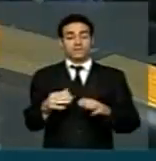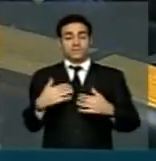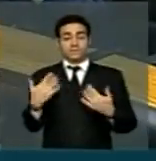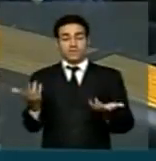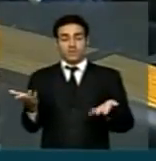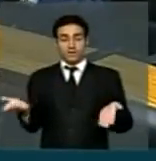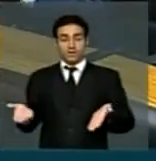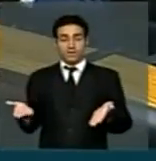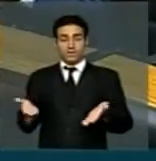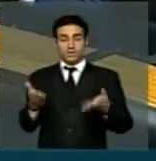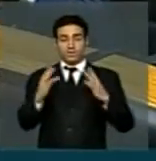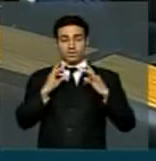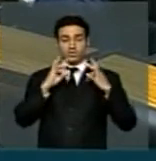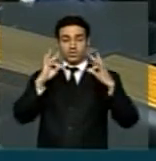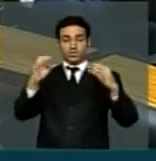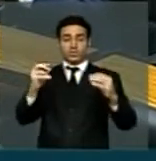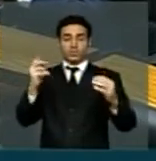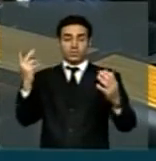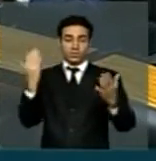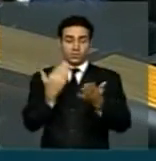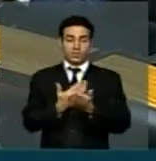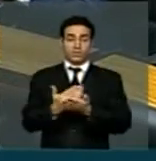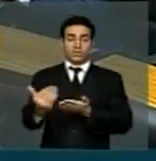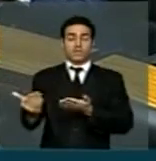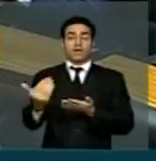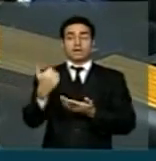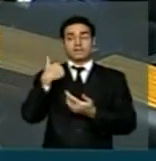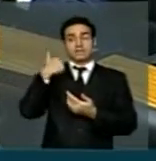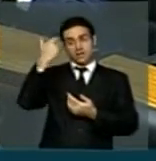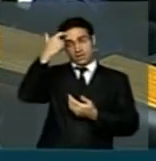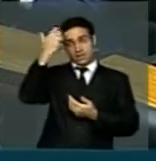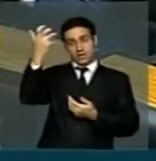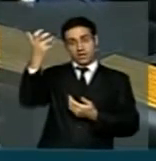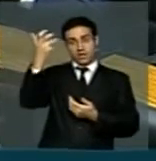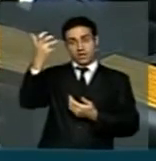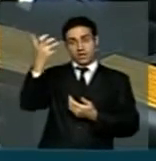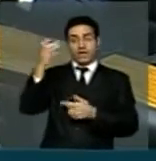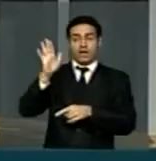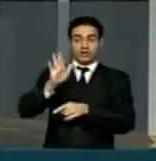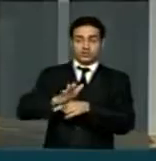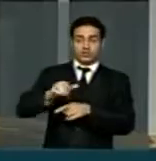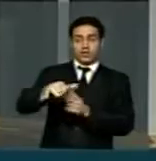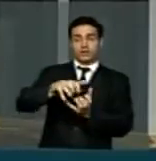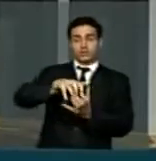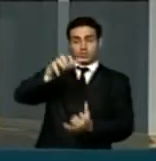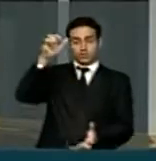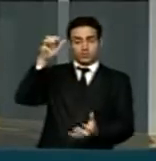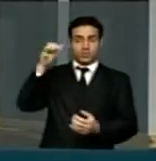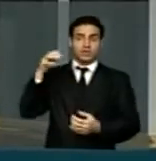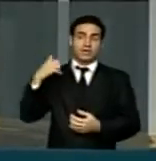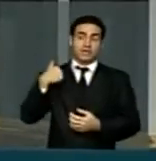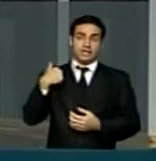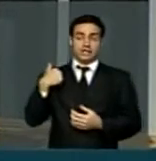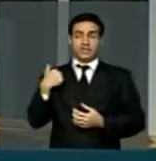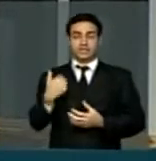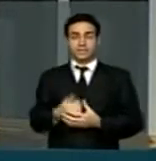mundo começa a mexer com essa questão dos idosos. E eu vejo com muita